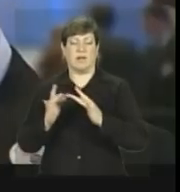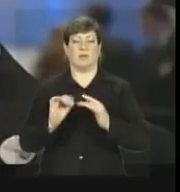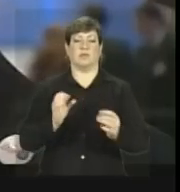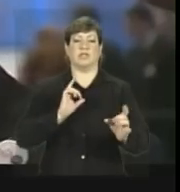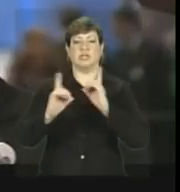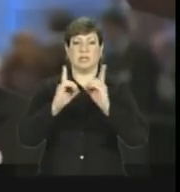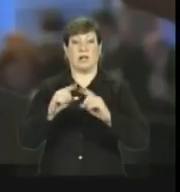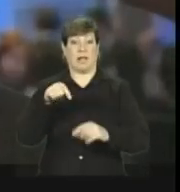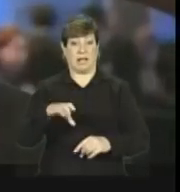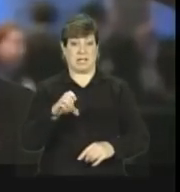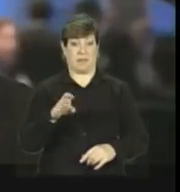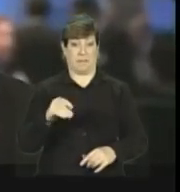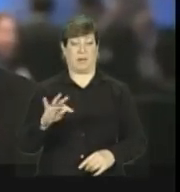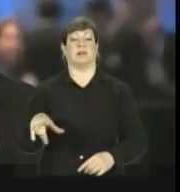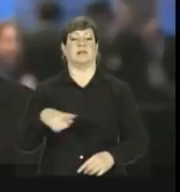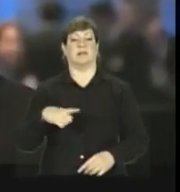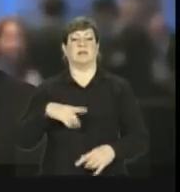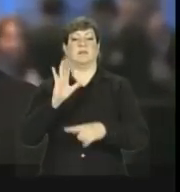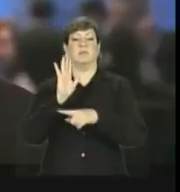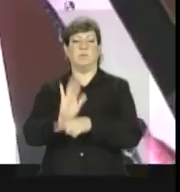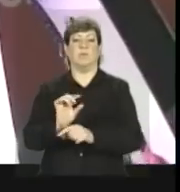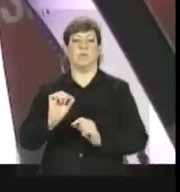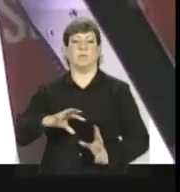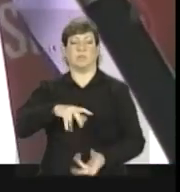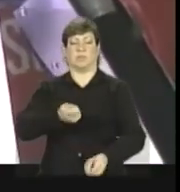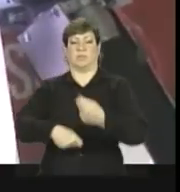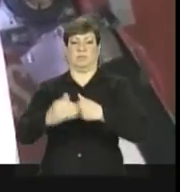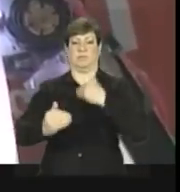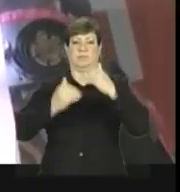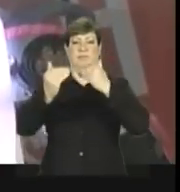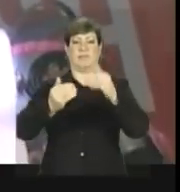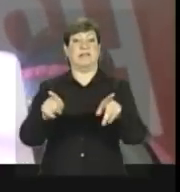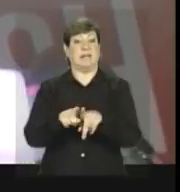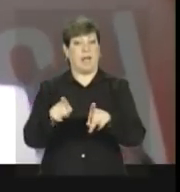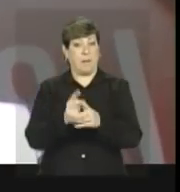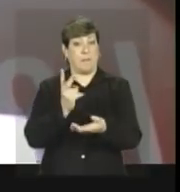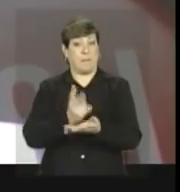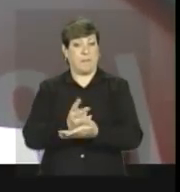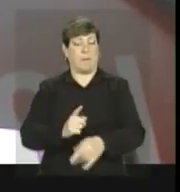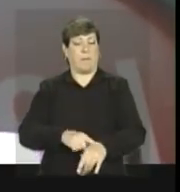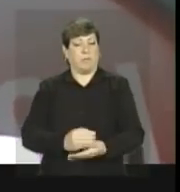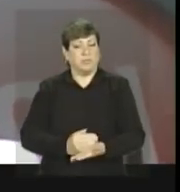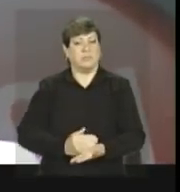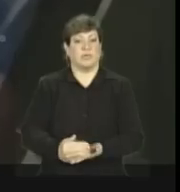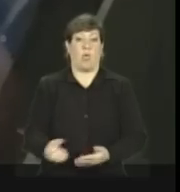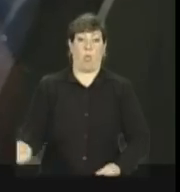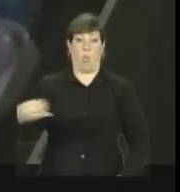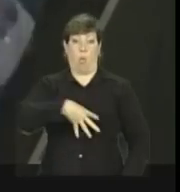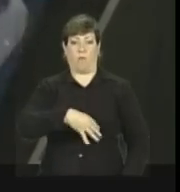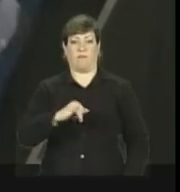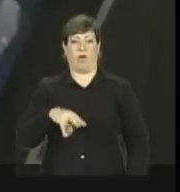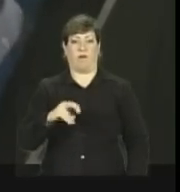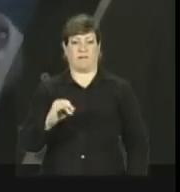é bitola para o progresso internacional e, ao mesmo tempo, ponto de partida de tendências e inovações.